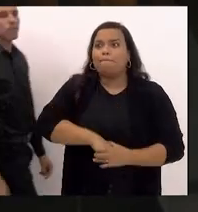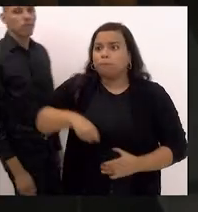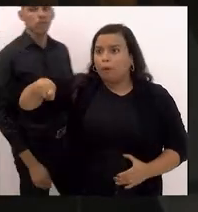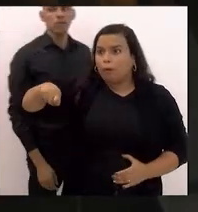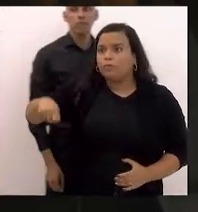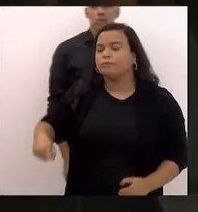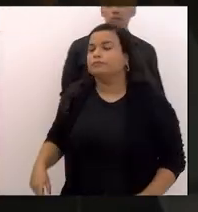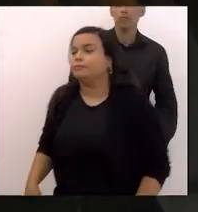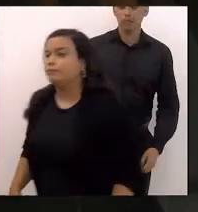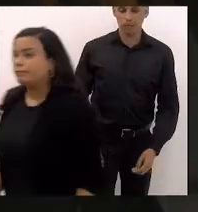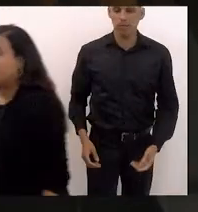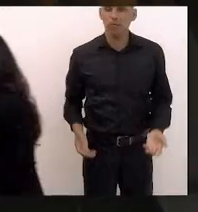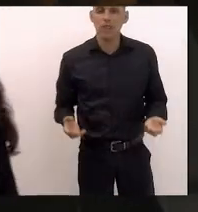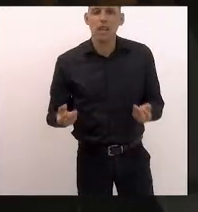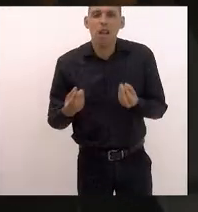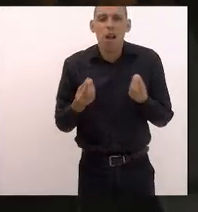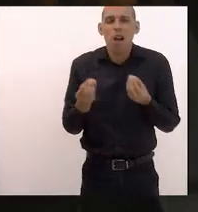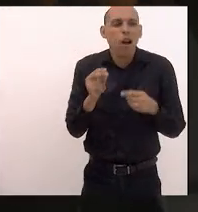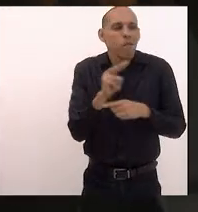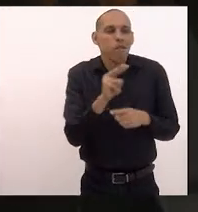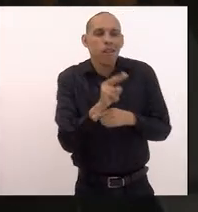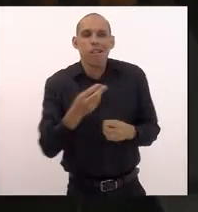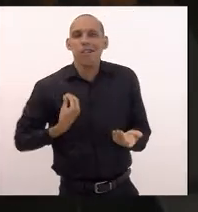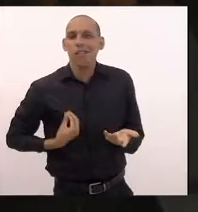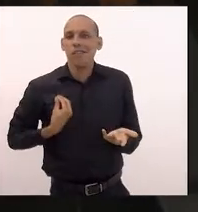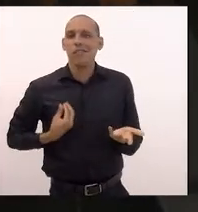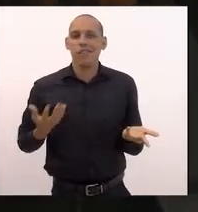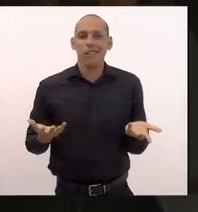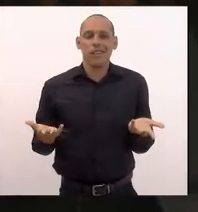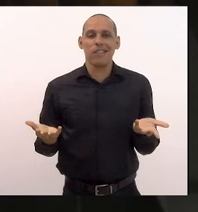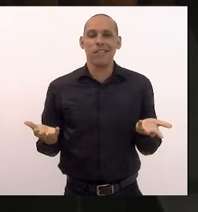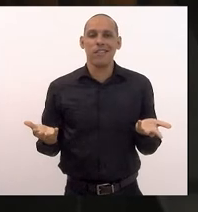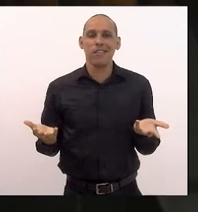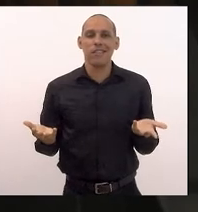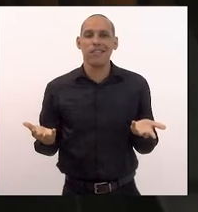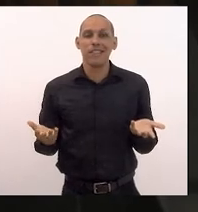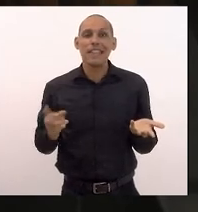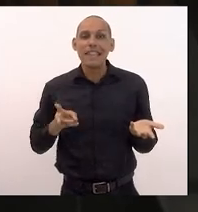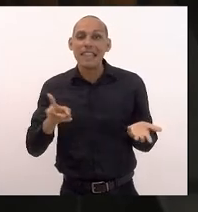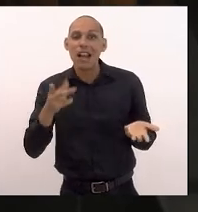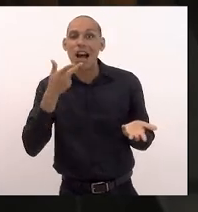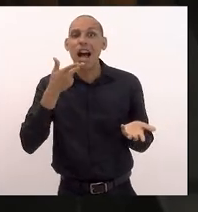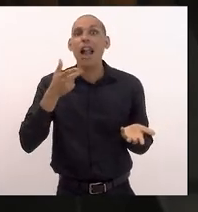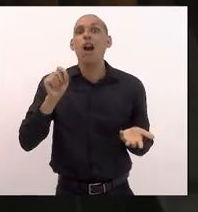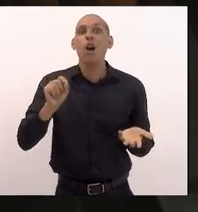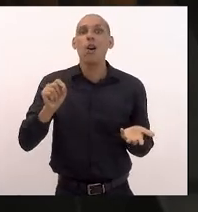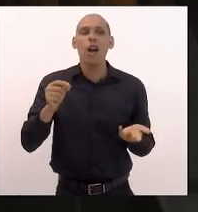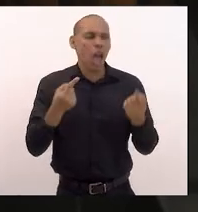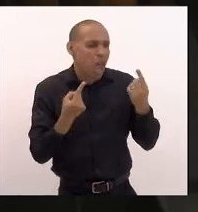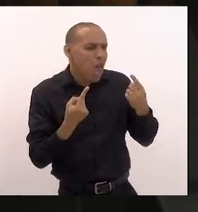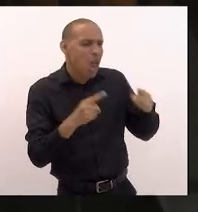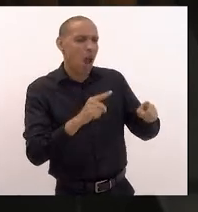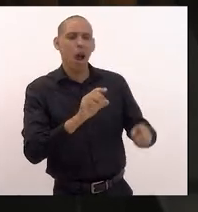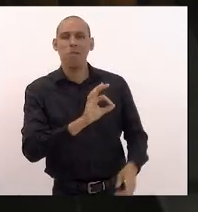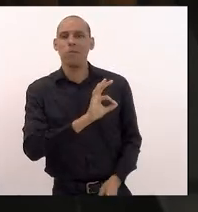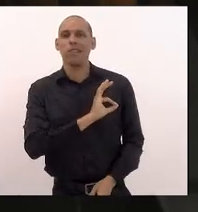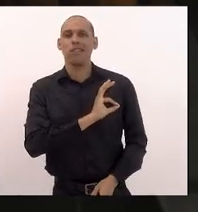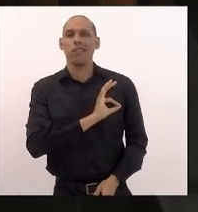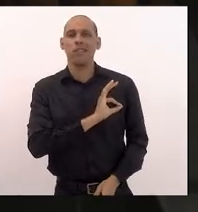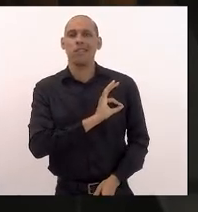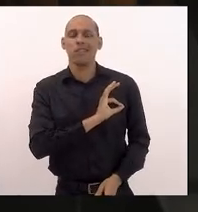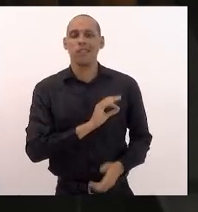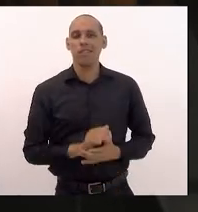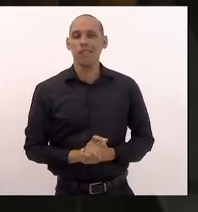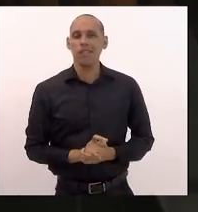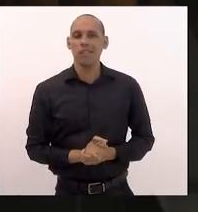ora como se defender a vida sempre para maldizer os policiais sempre para